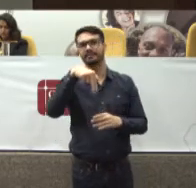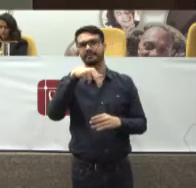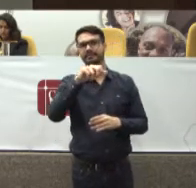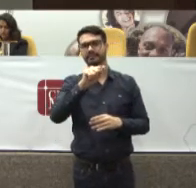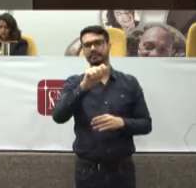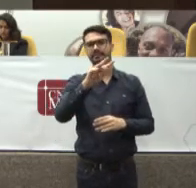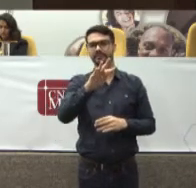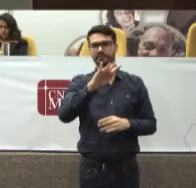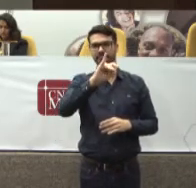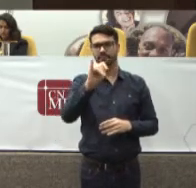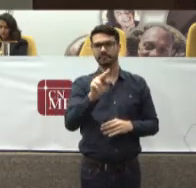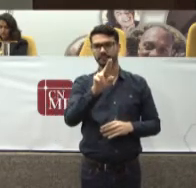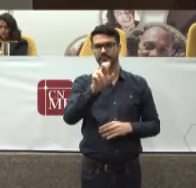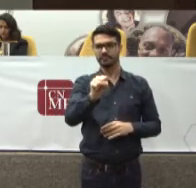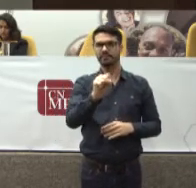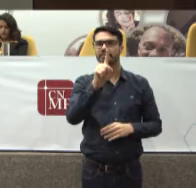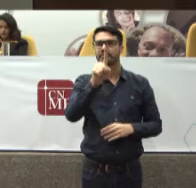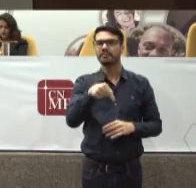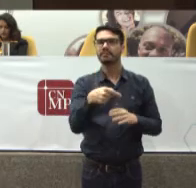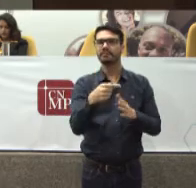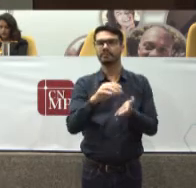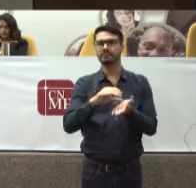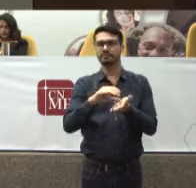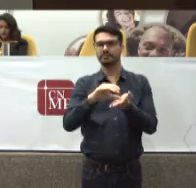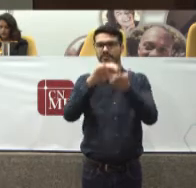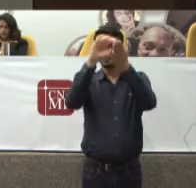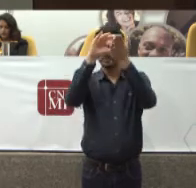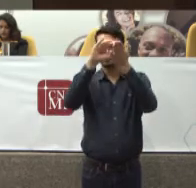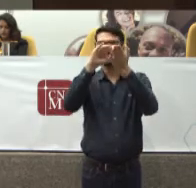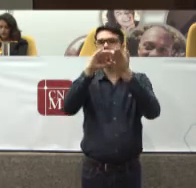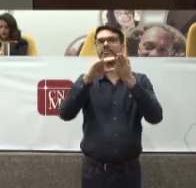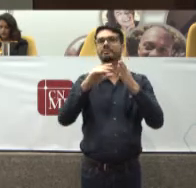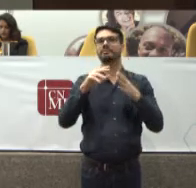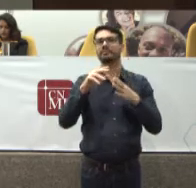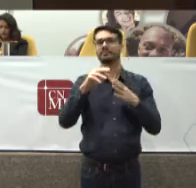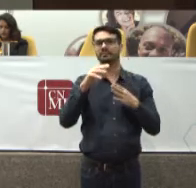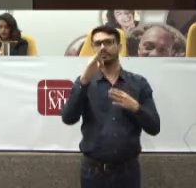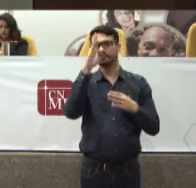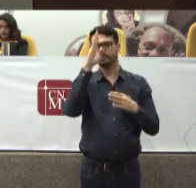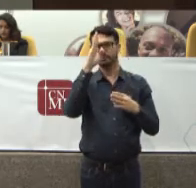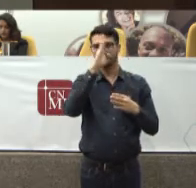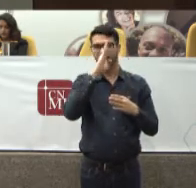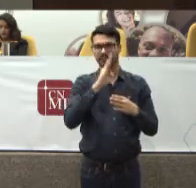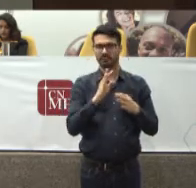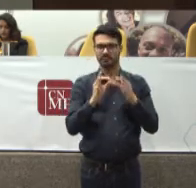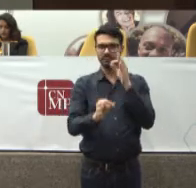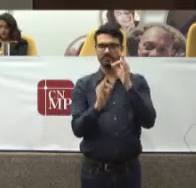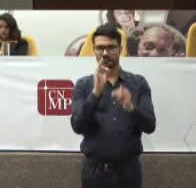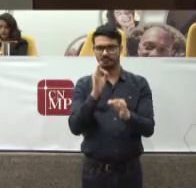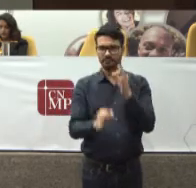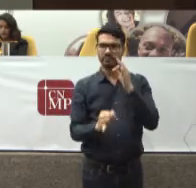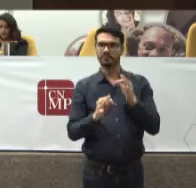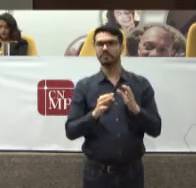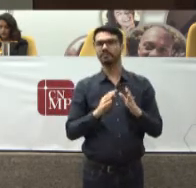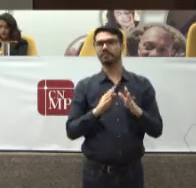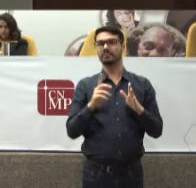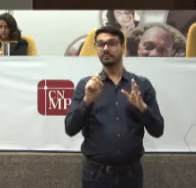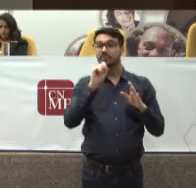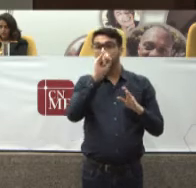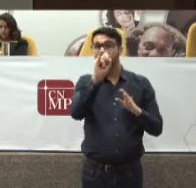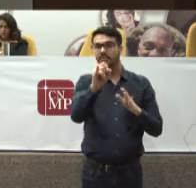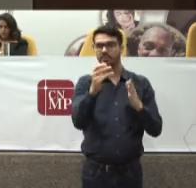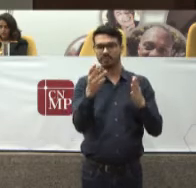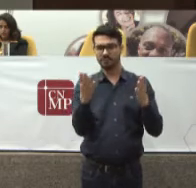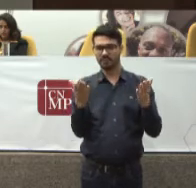comitês Executivos De saúde Nos estados E porque não Nos municípios Se nós queremos Ter um diálogo Interinstitucional